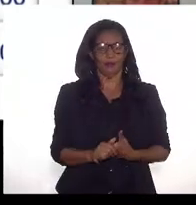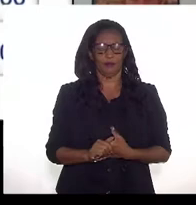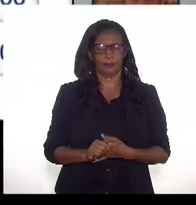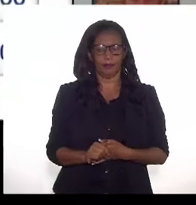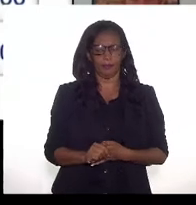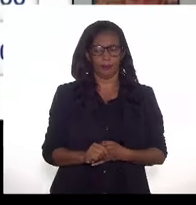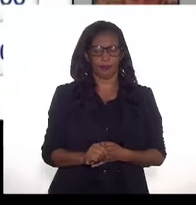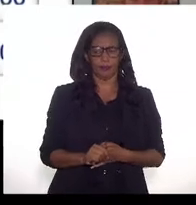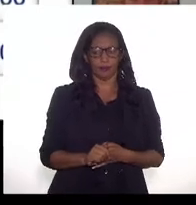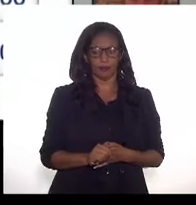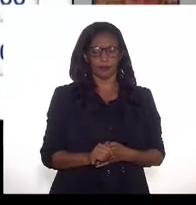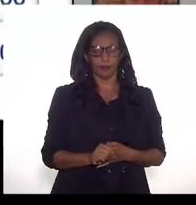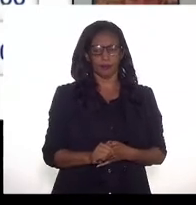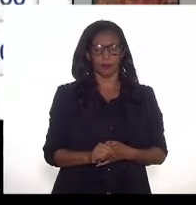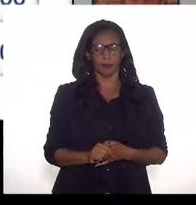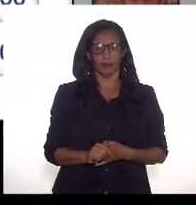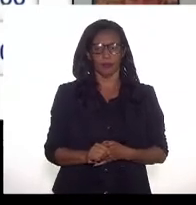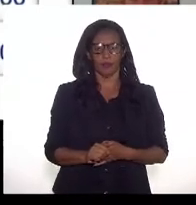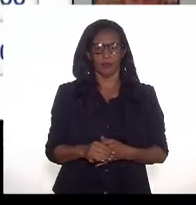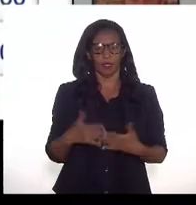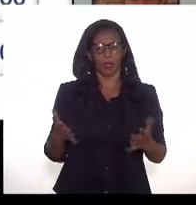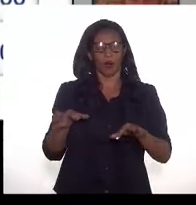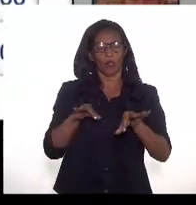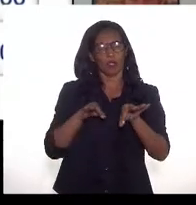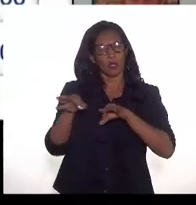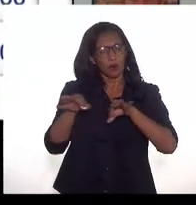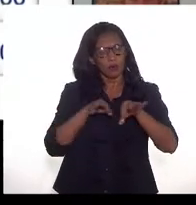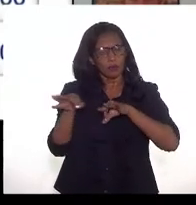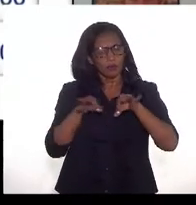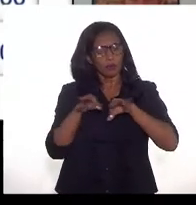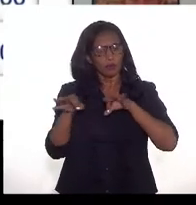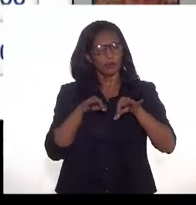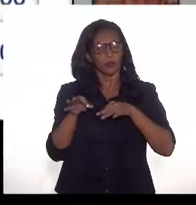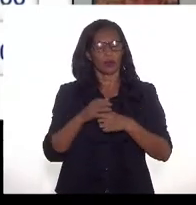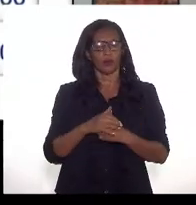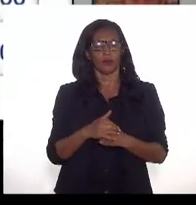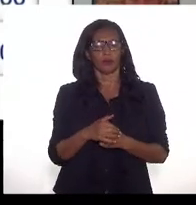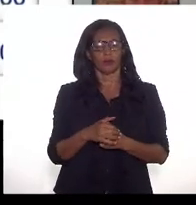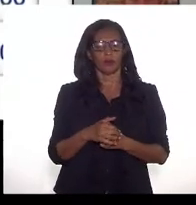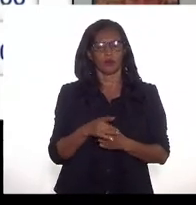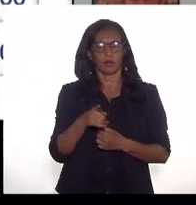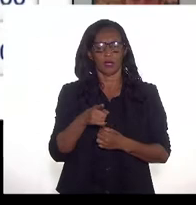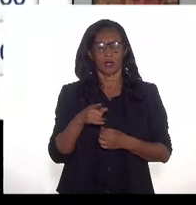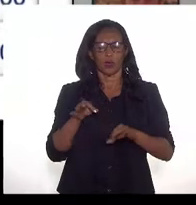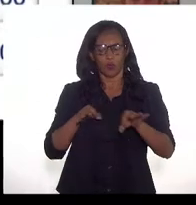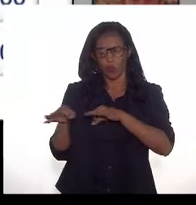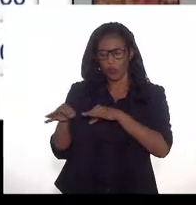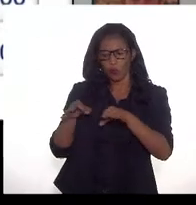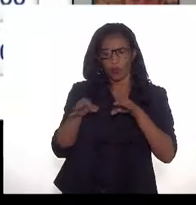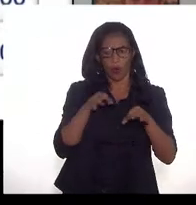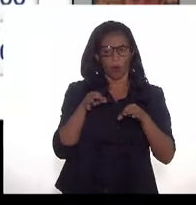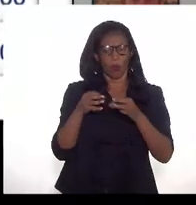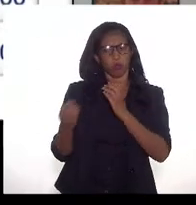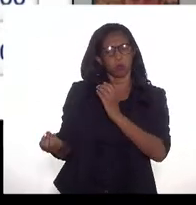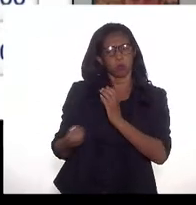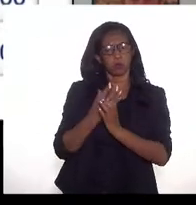Então, dessa forma, o volume